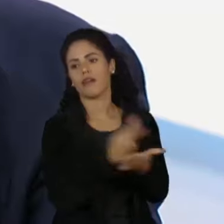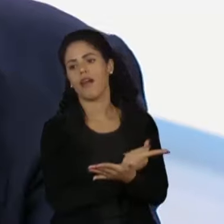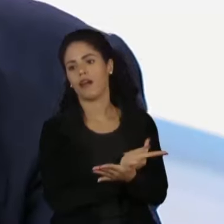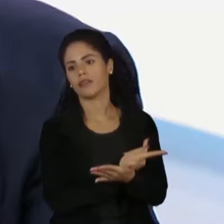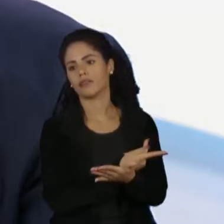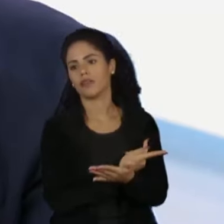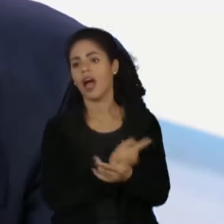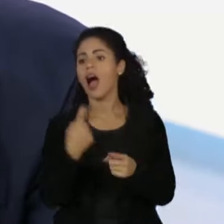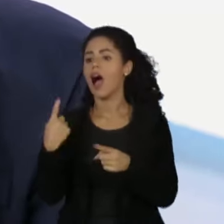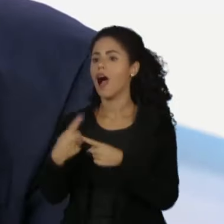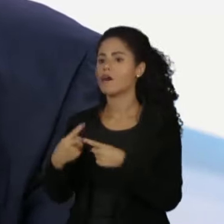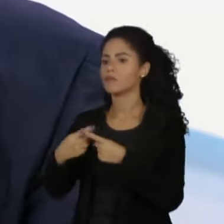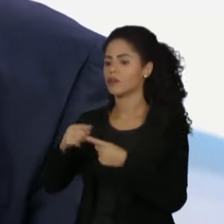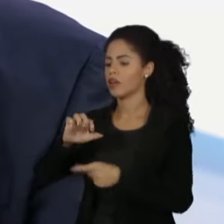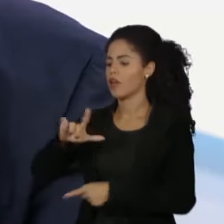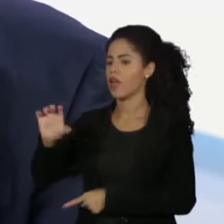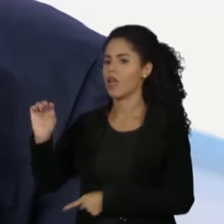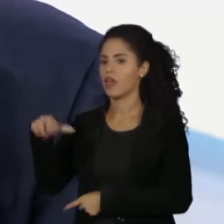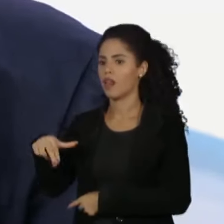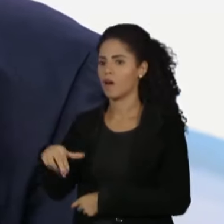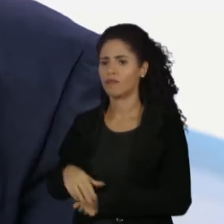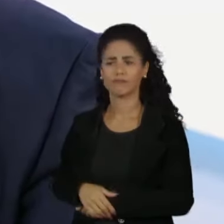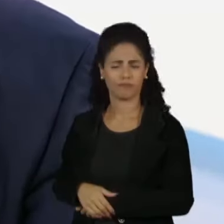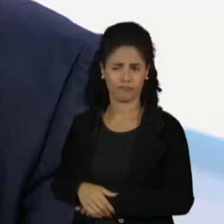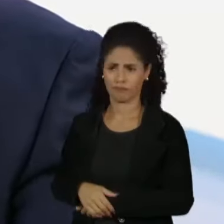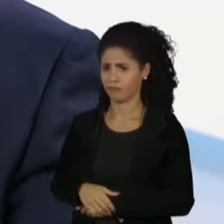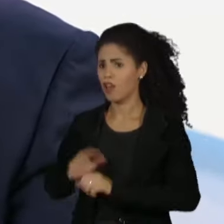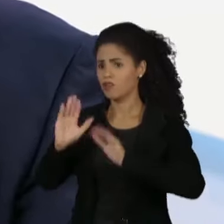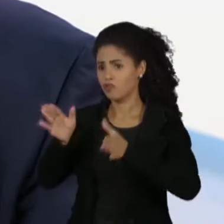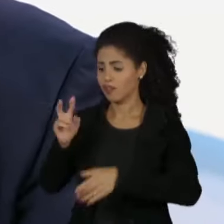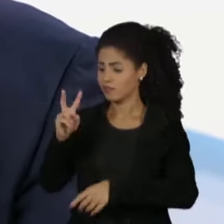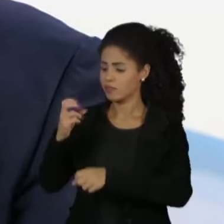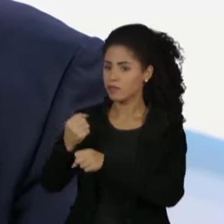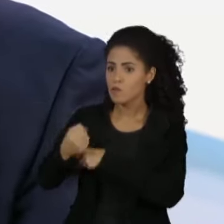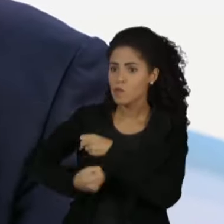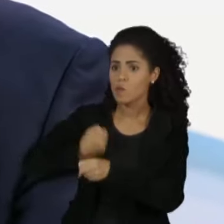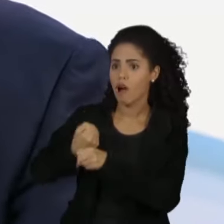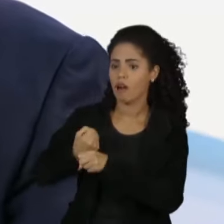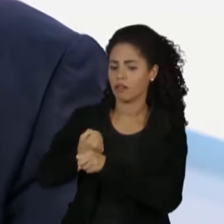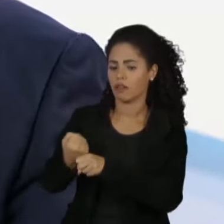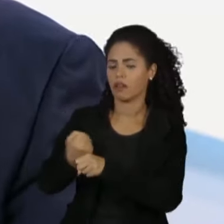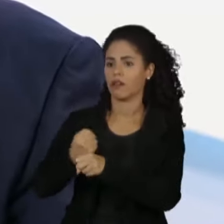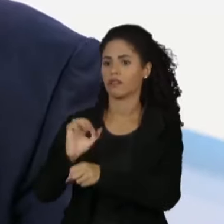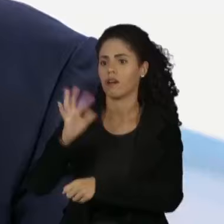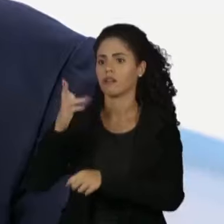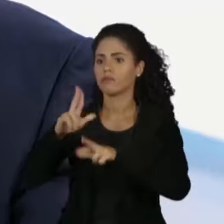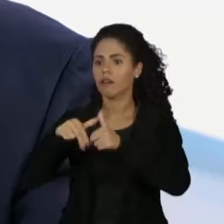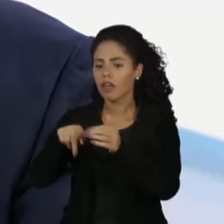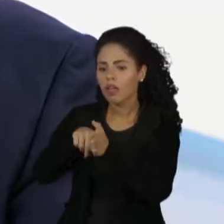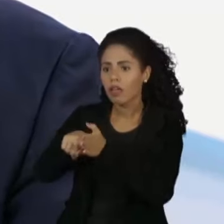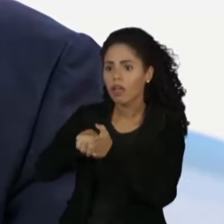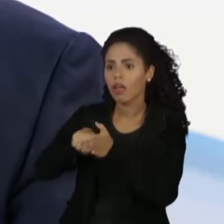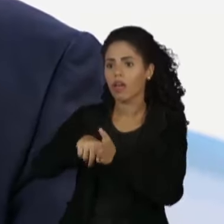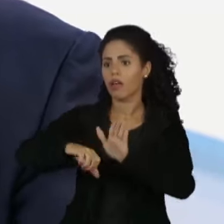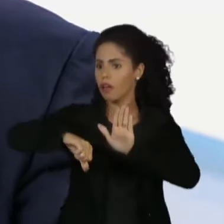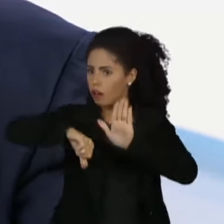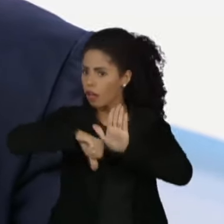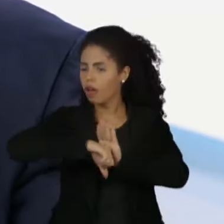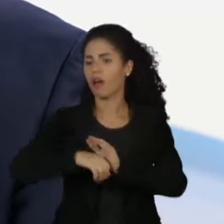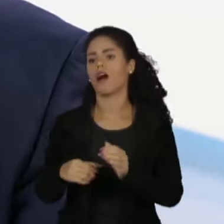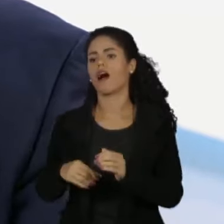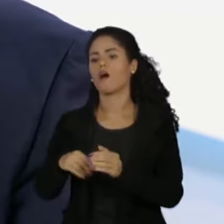porque é com Elon Musk agora. Isso está acontecendo há mais de cinco anos com um inquérito totalmente ilegal, inconstitucional e imoral,